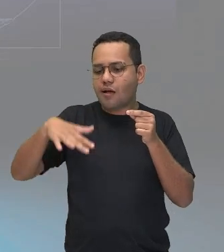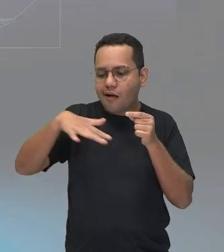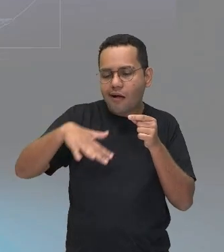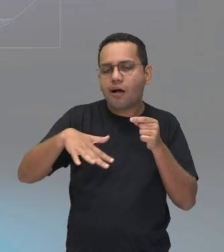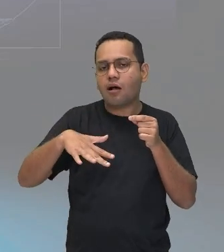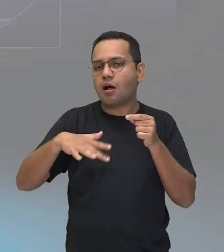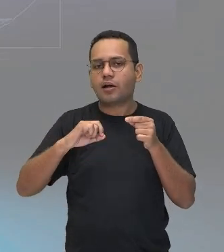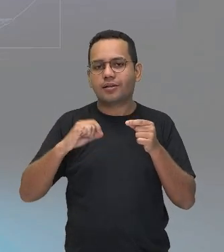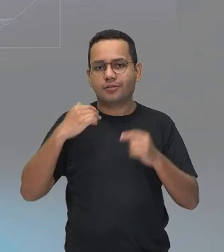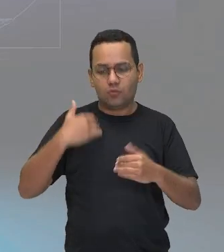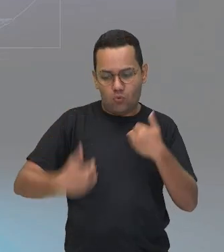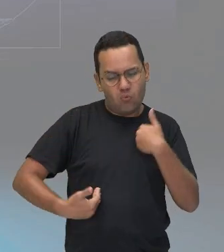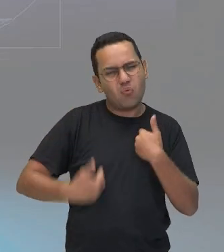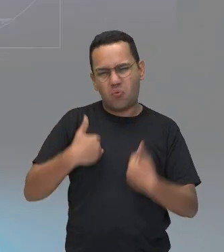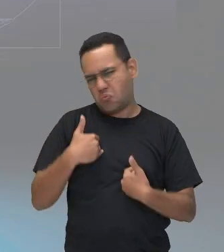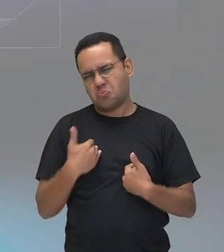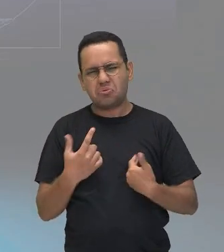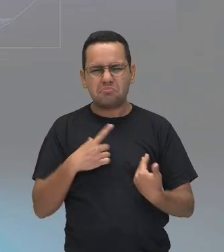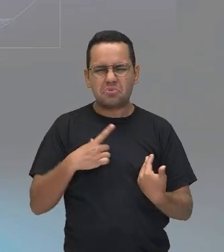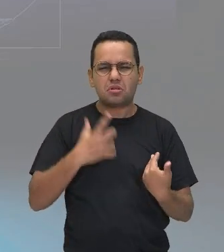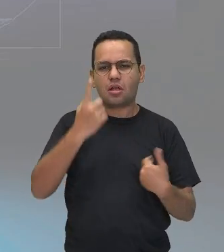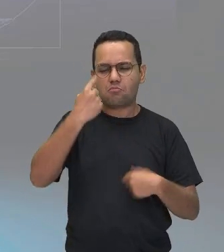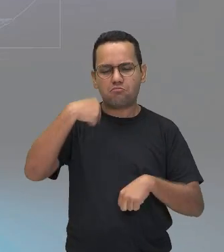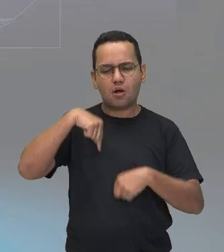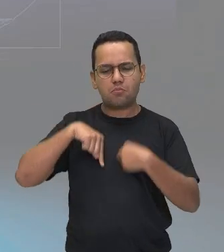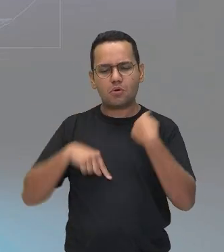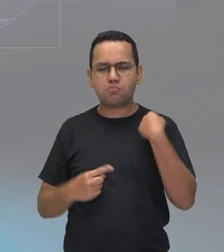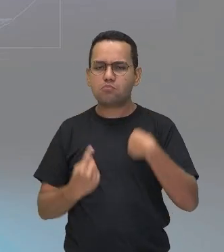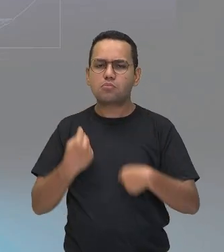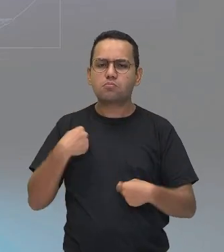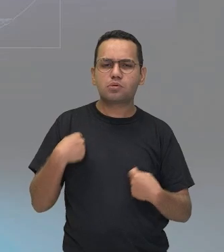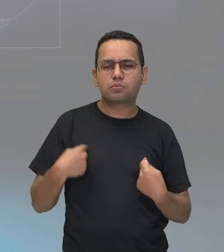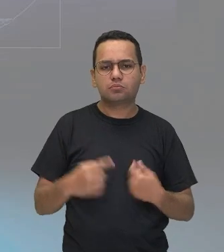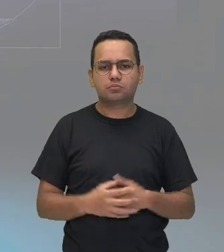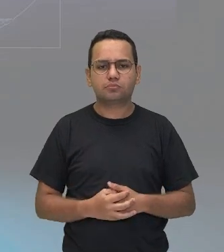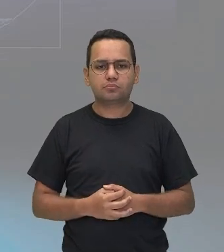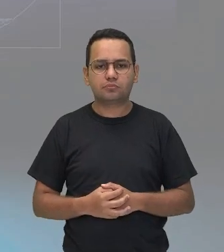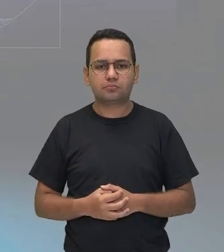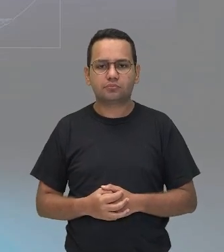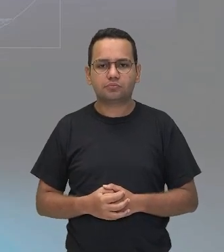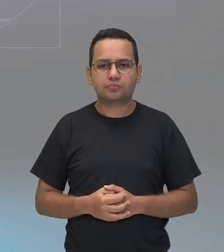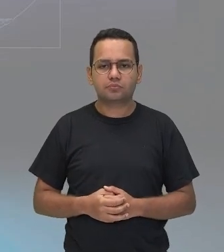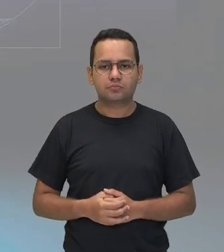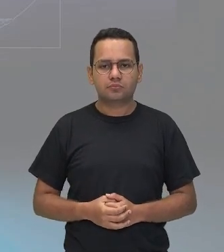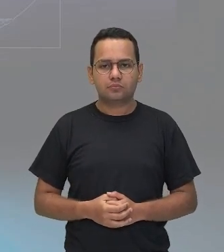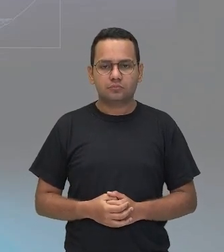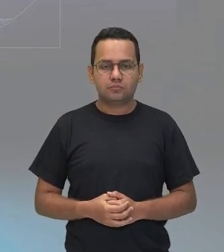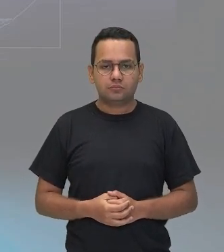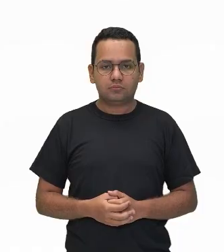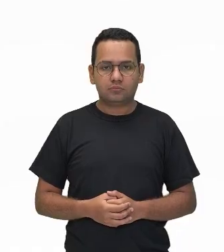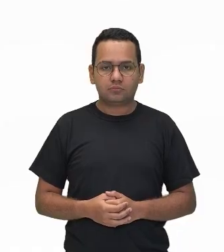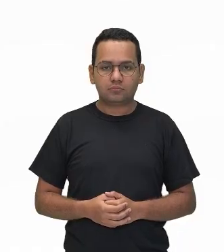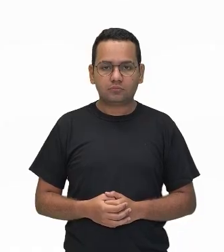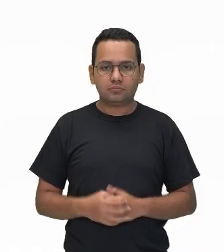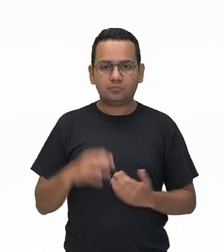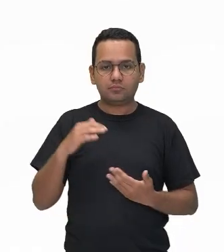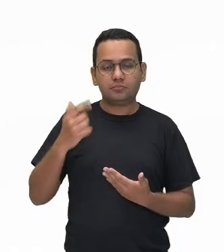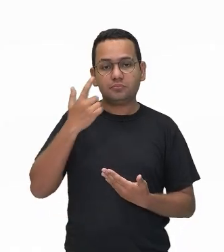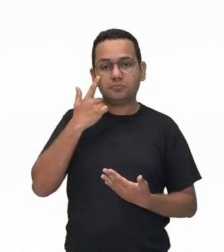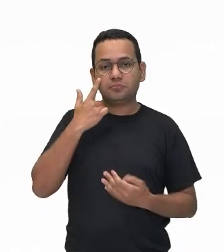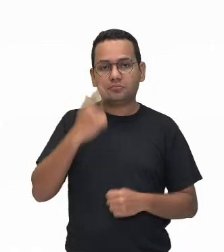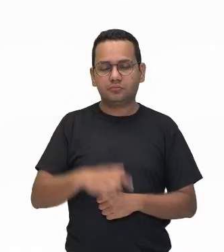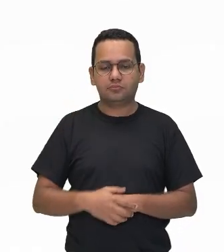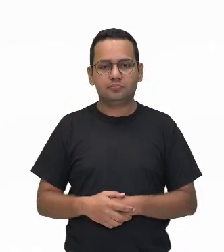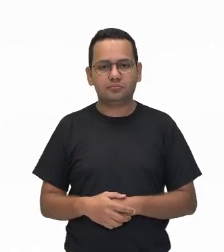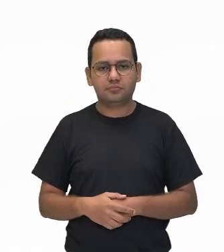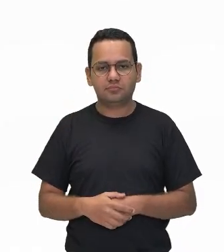parte de circulação aí, a parte do sistema circulatório, ok? Como nós vamos ver agora aí, está aí bem